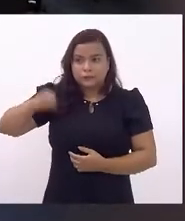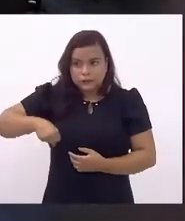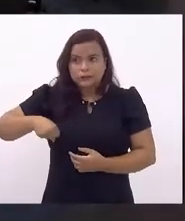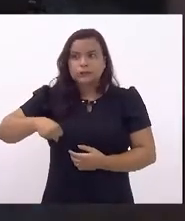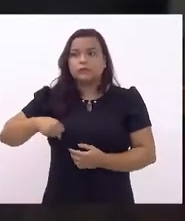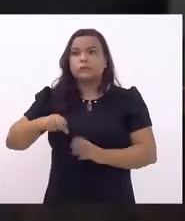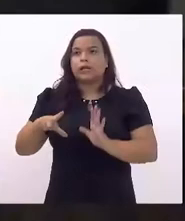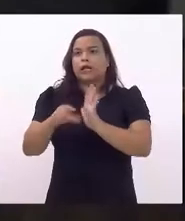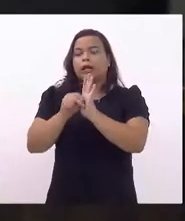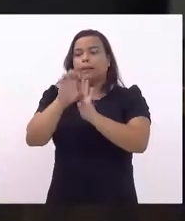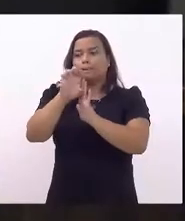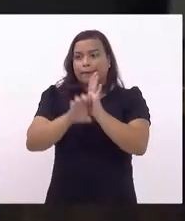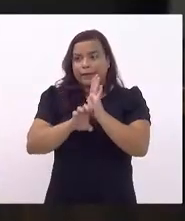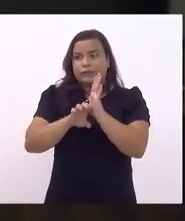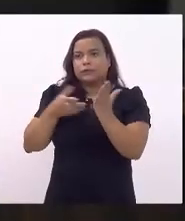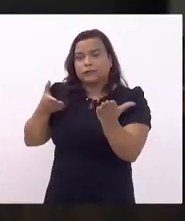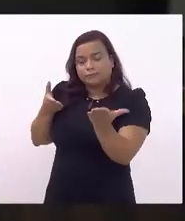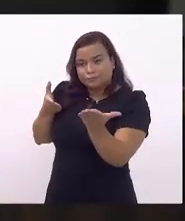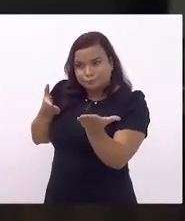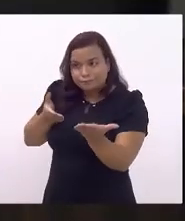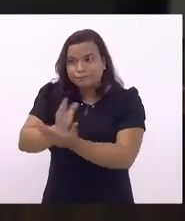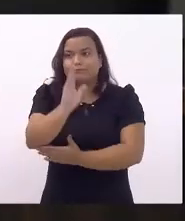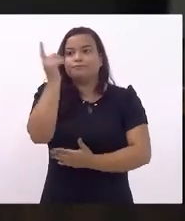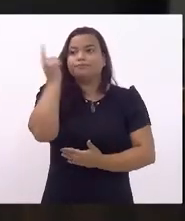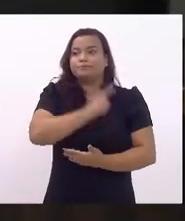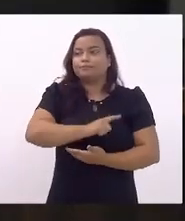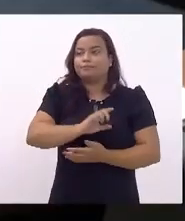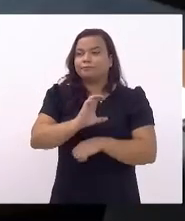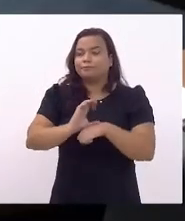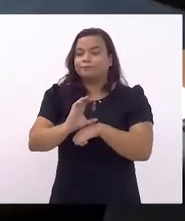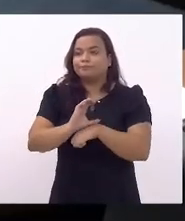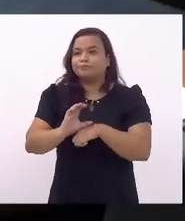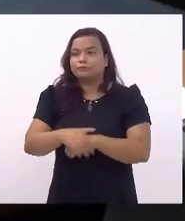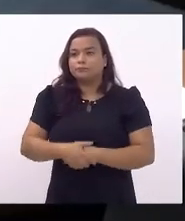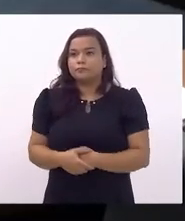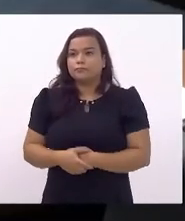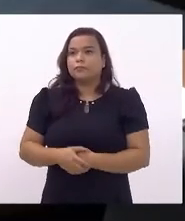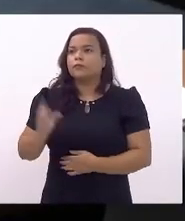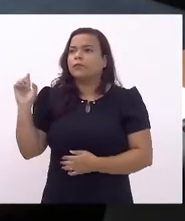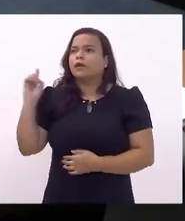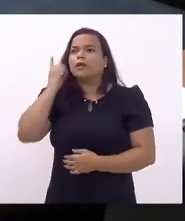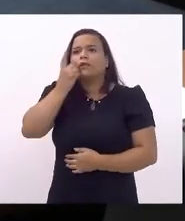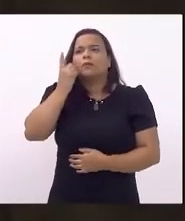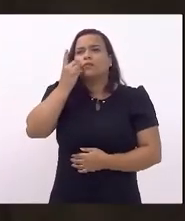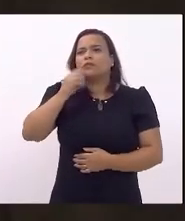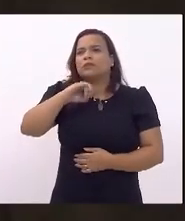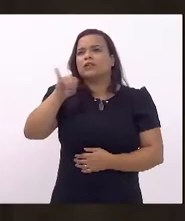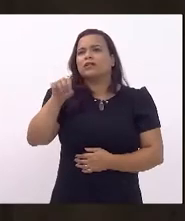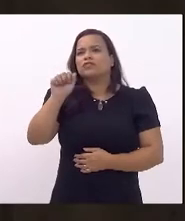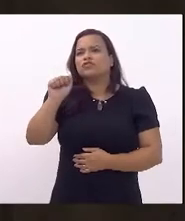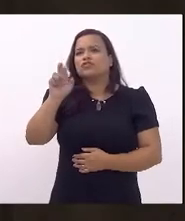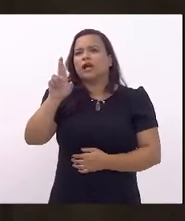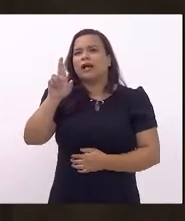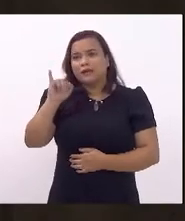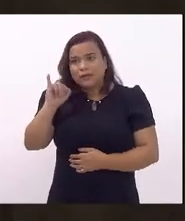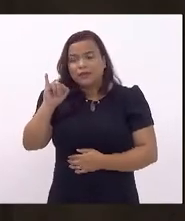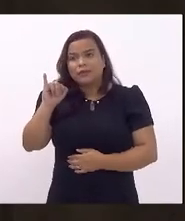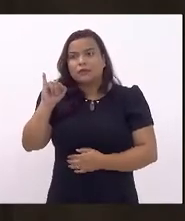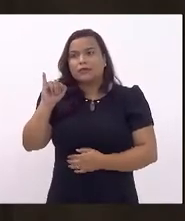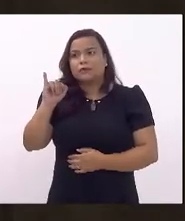constitucional foi aprovada. Senhor presidente, é que o deputado Jari, Jari, desculpe,